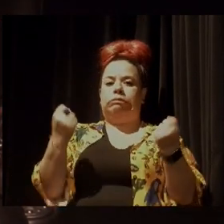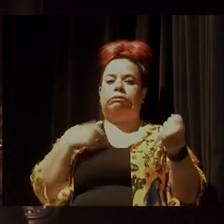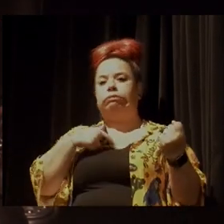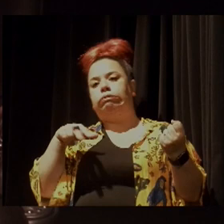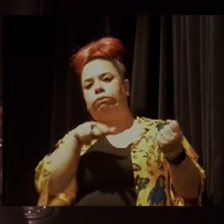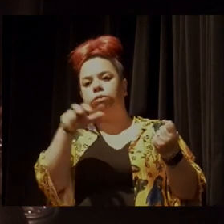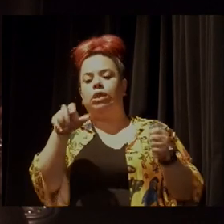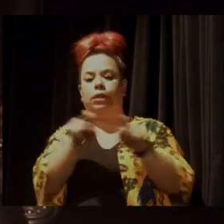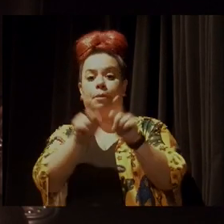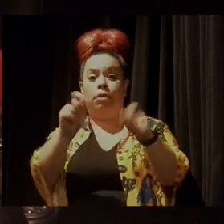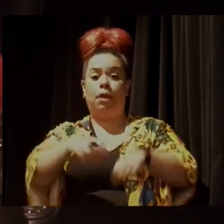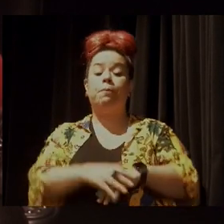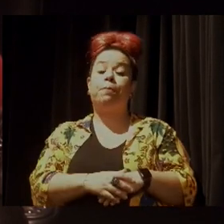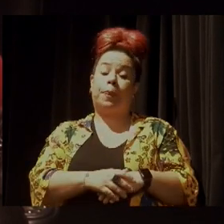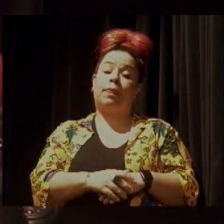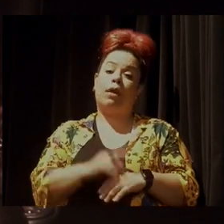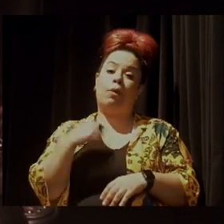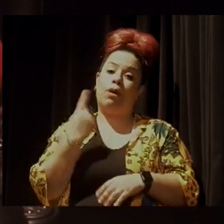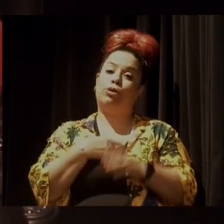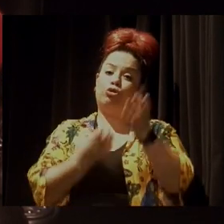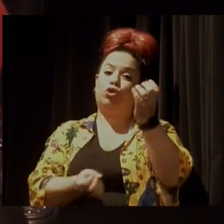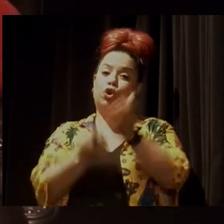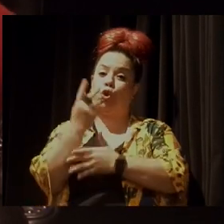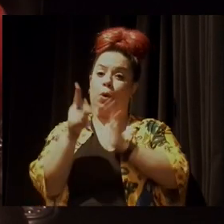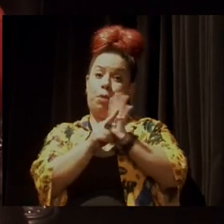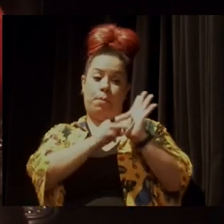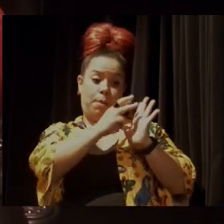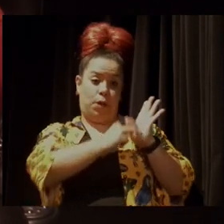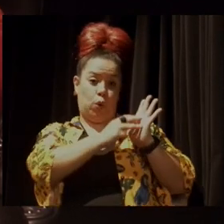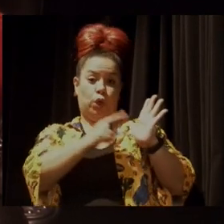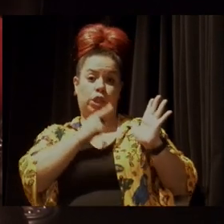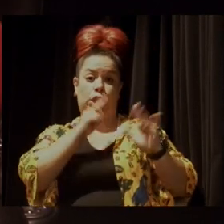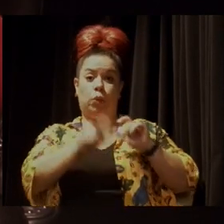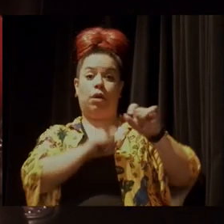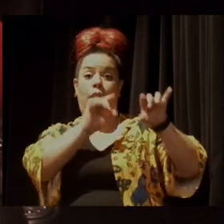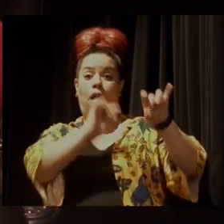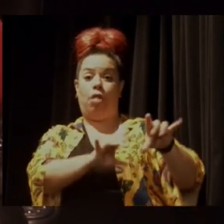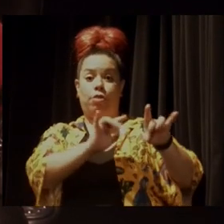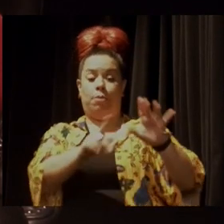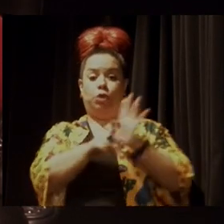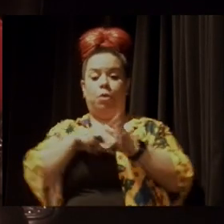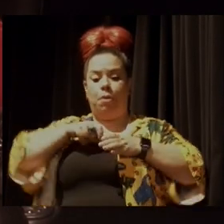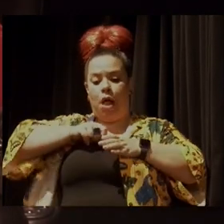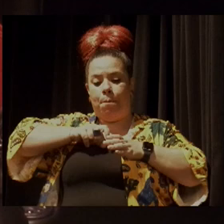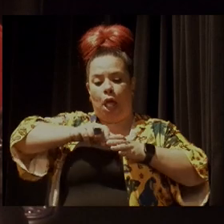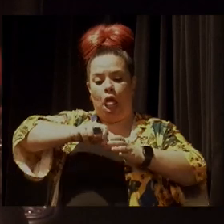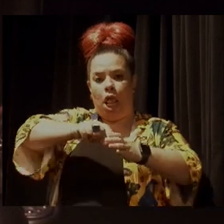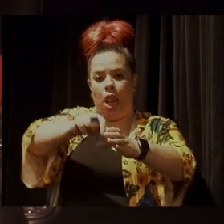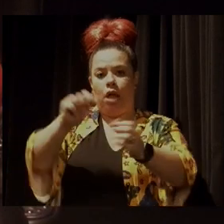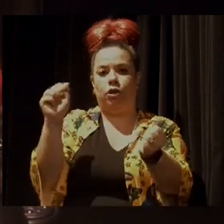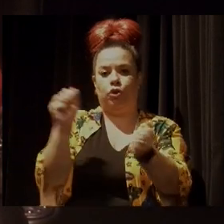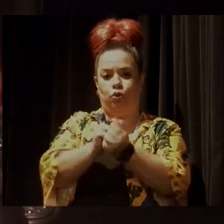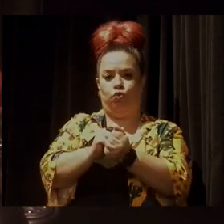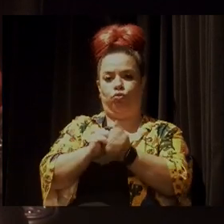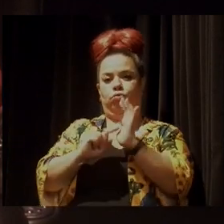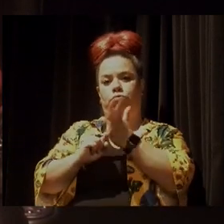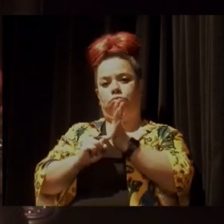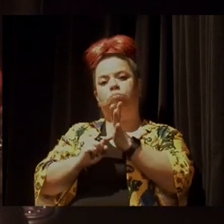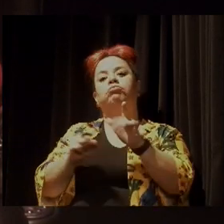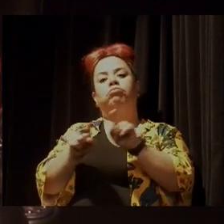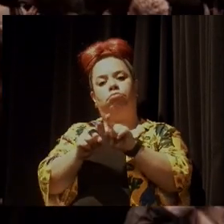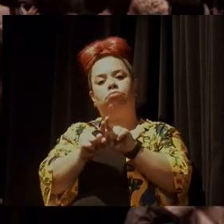criou uma metodologia de plantio mecanizado de sementes, como o VUCA de sementes